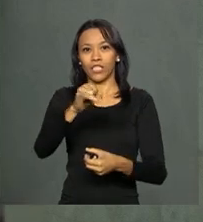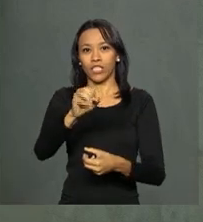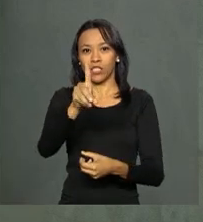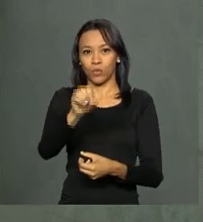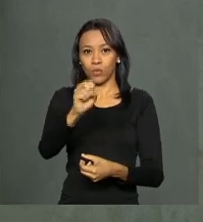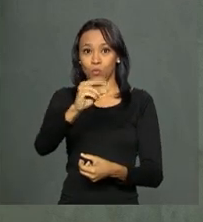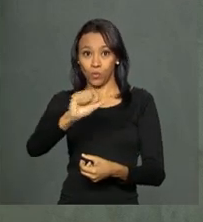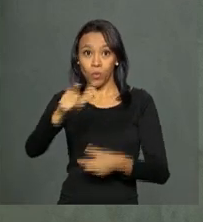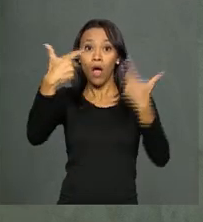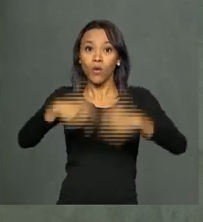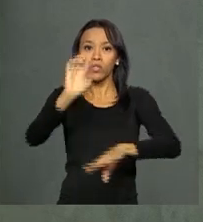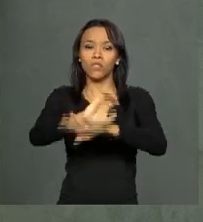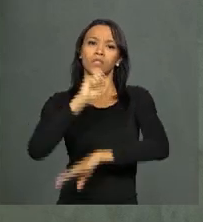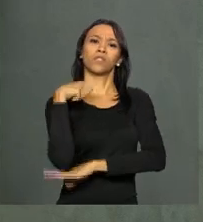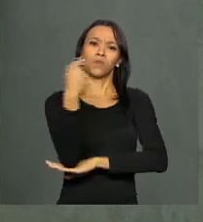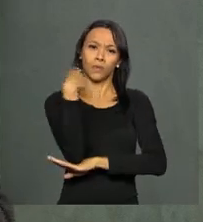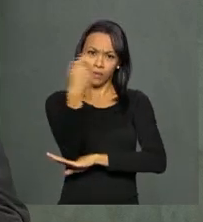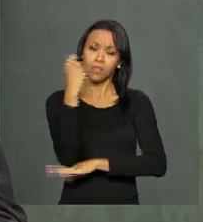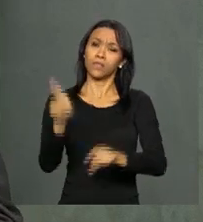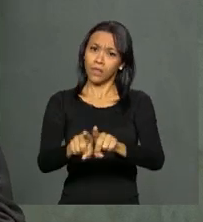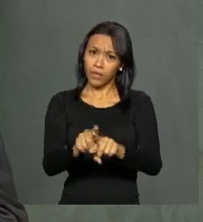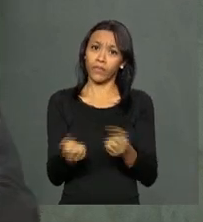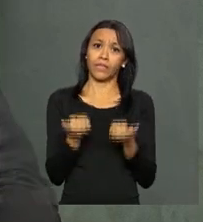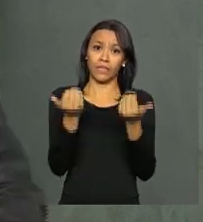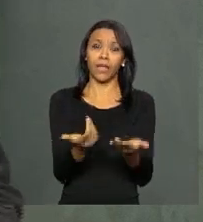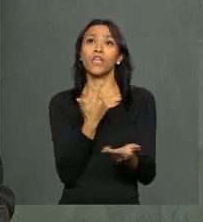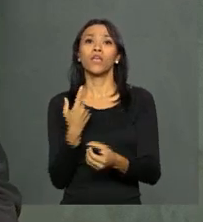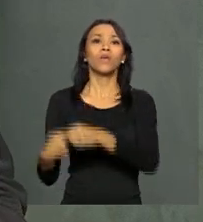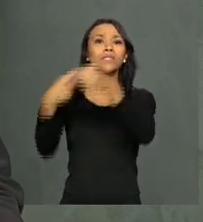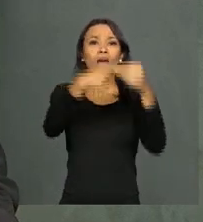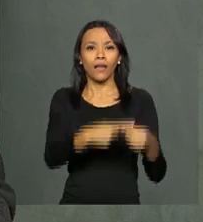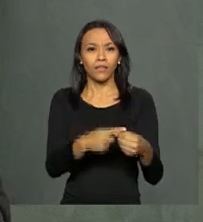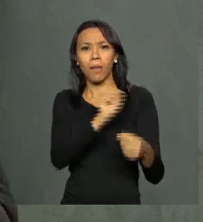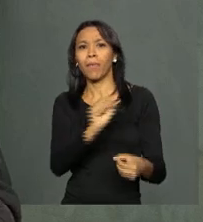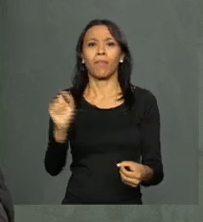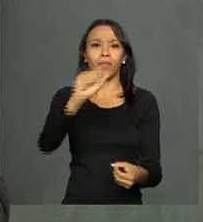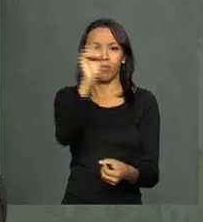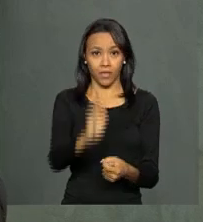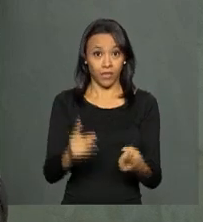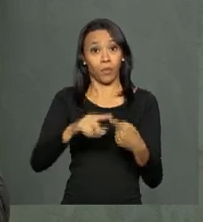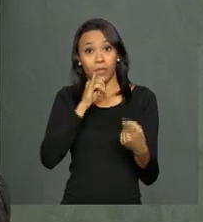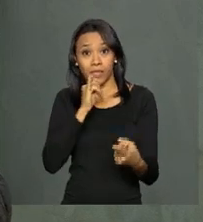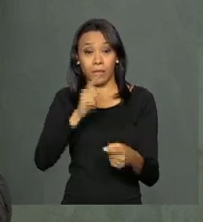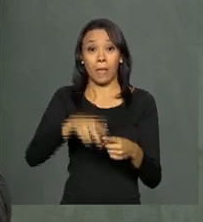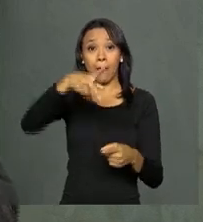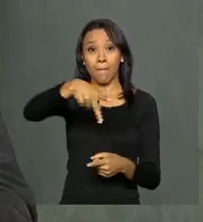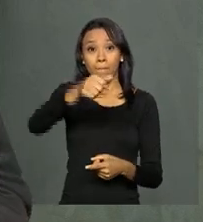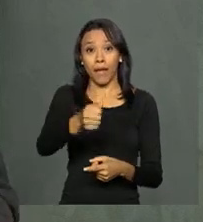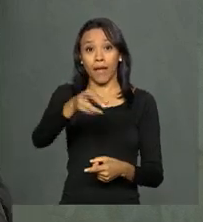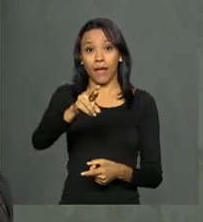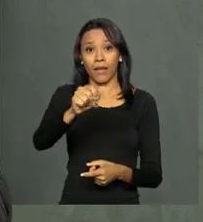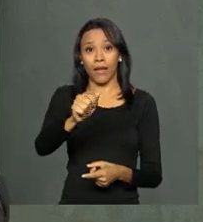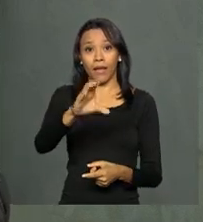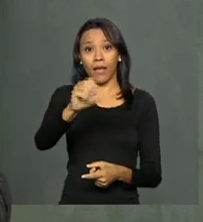e de forma simultânea foram entregues também residências em outras cidades espalhadas pelo Brasil. É o caso de Paracatu, em